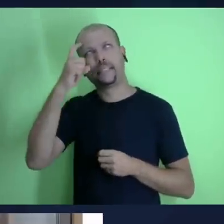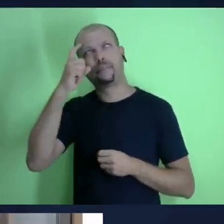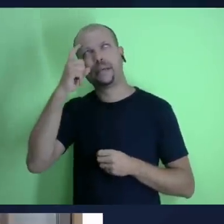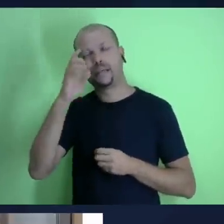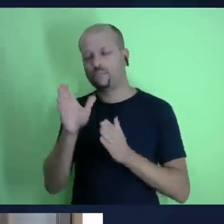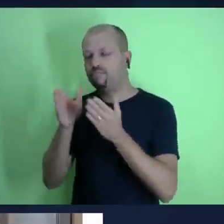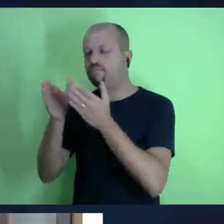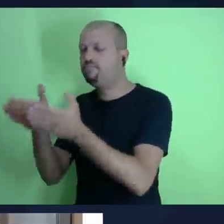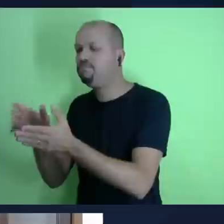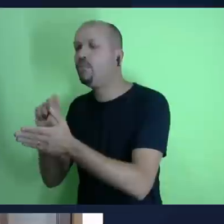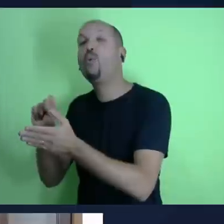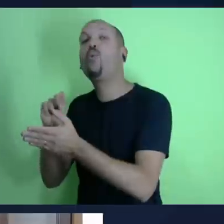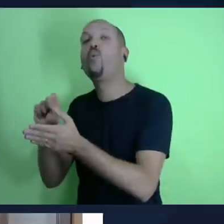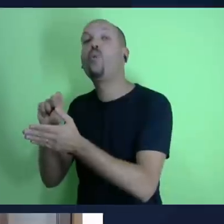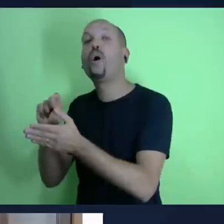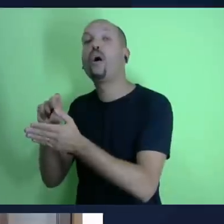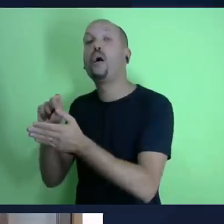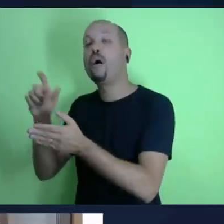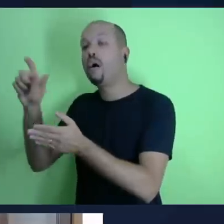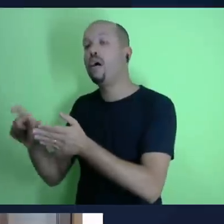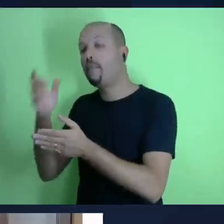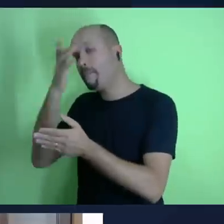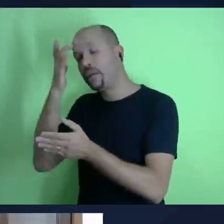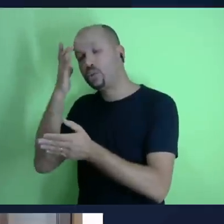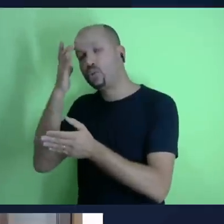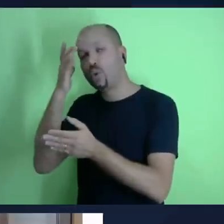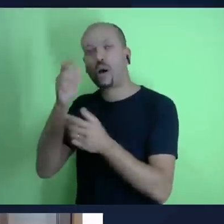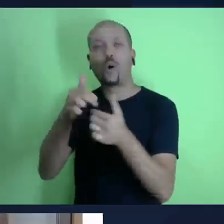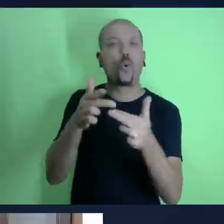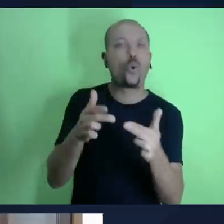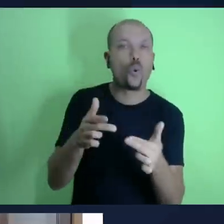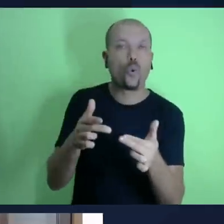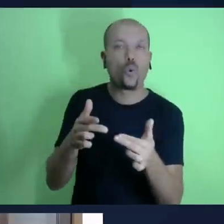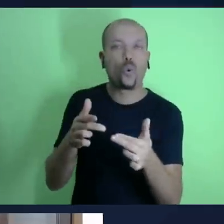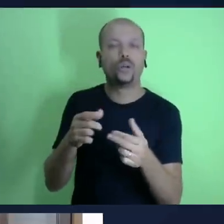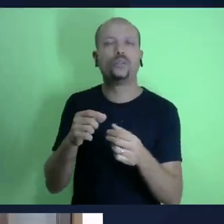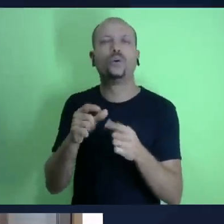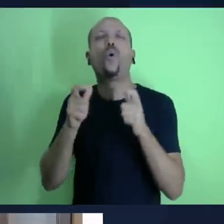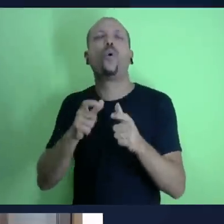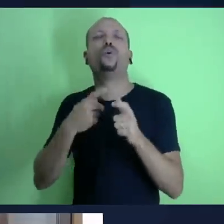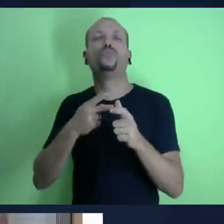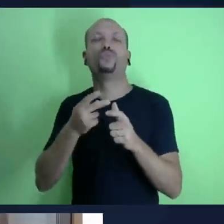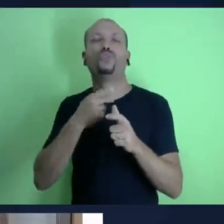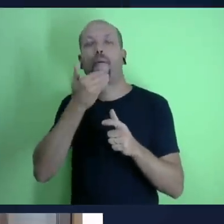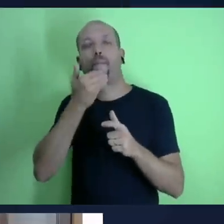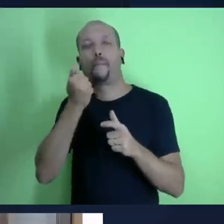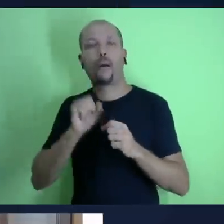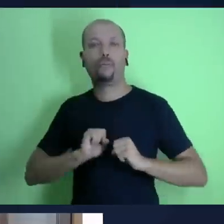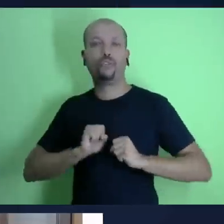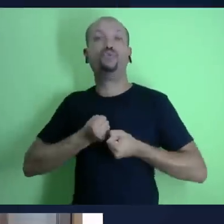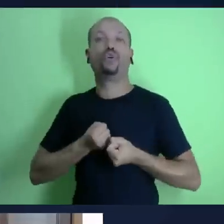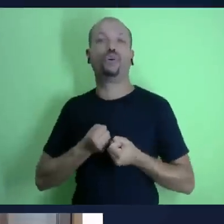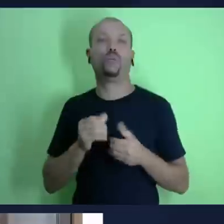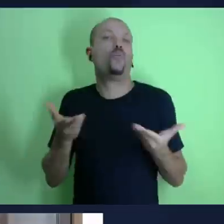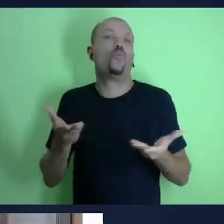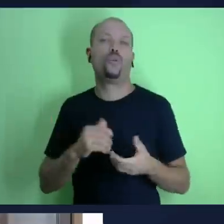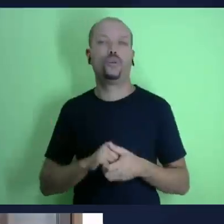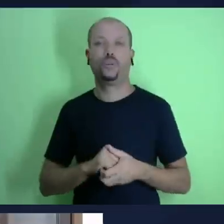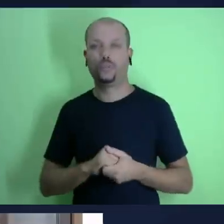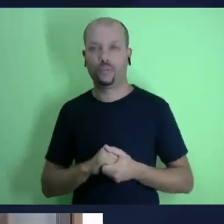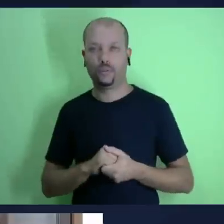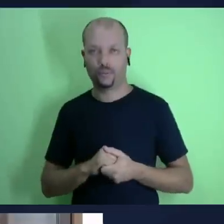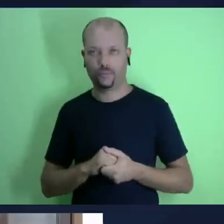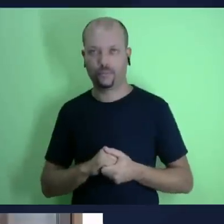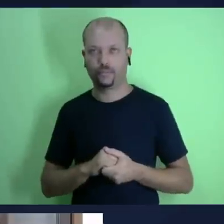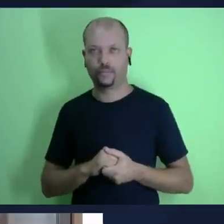maior alegria os nossos maiores desejos com o que é que a gente gasta o nosso tempo e